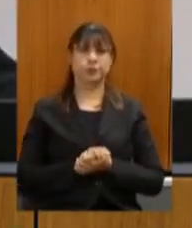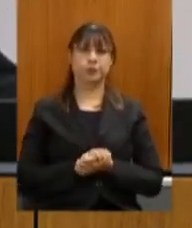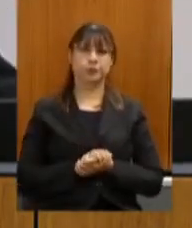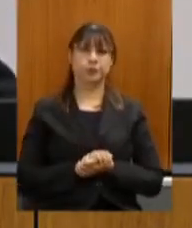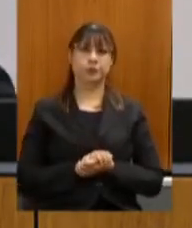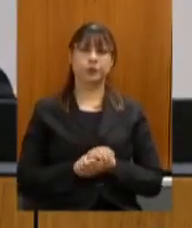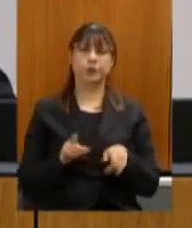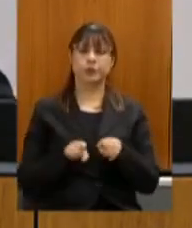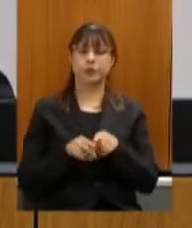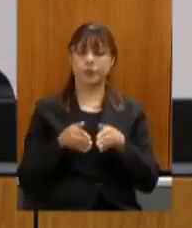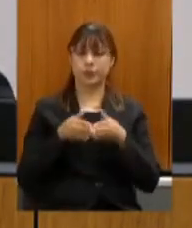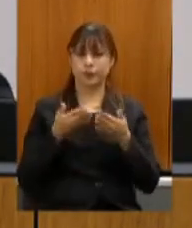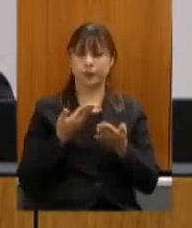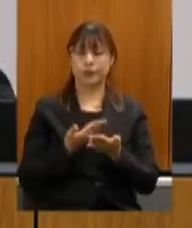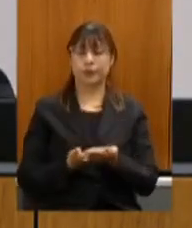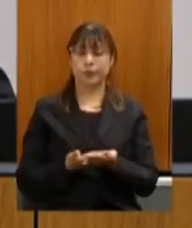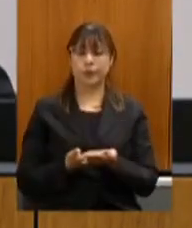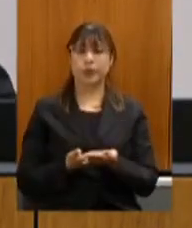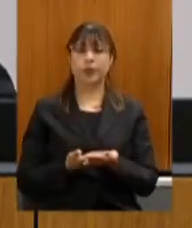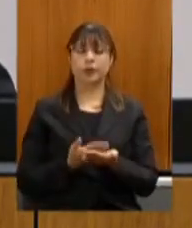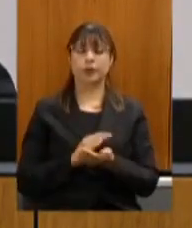requerimento também com o seguinte teor